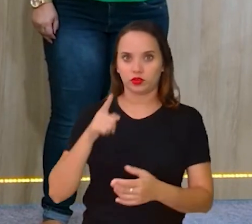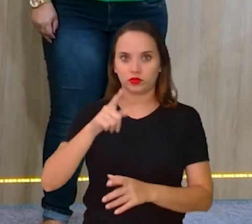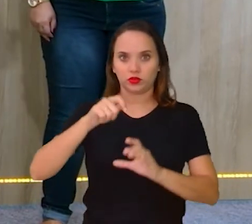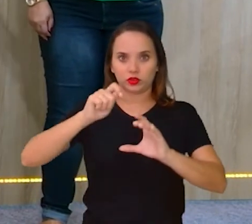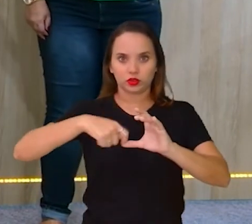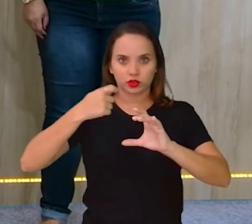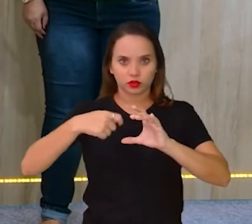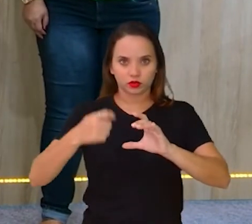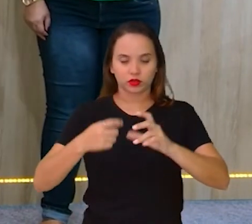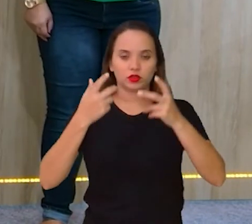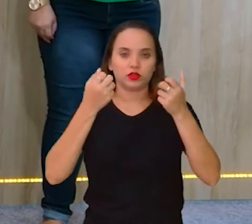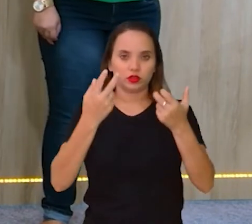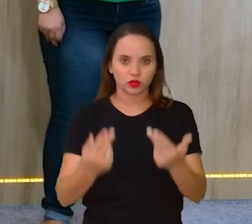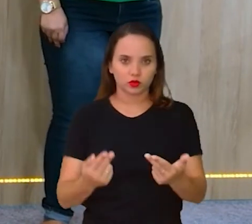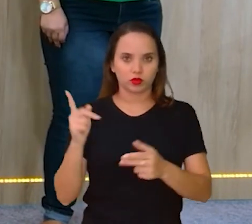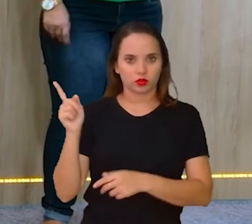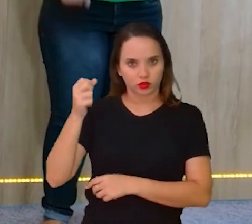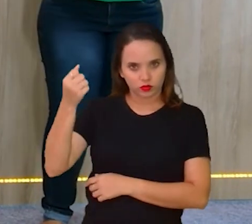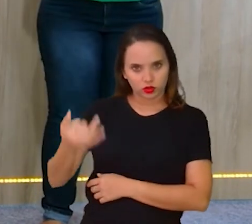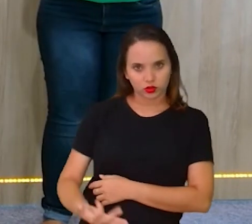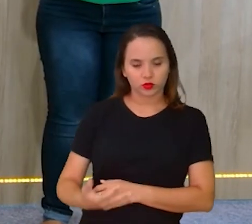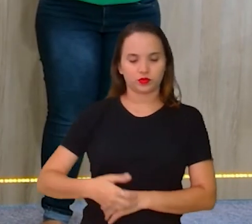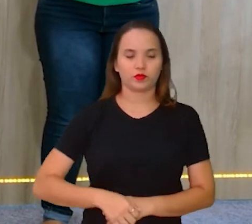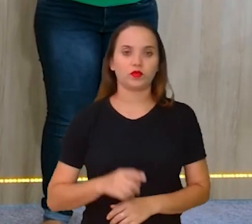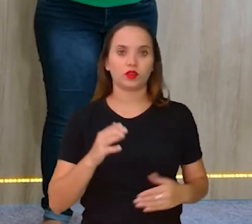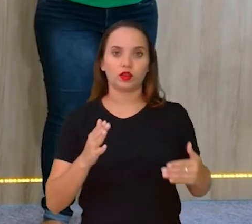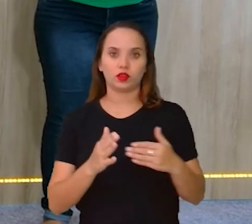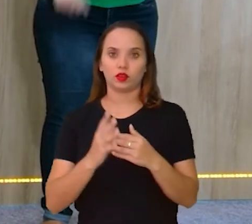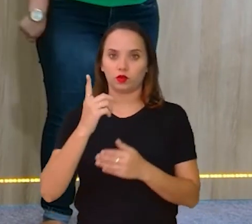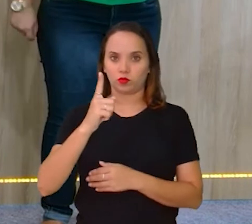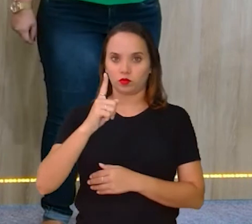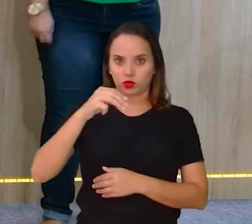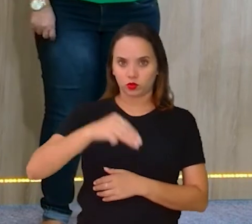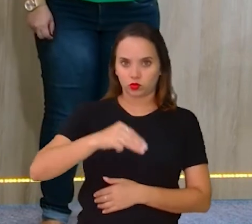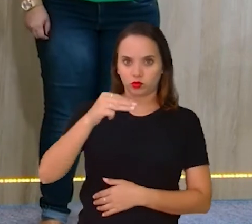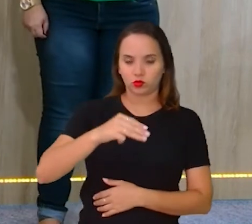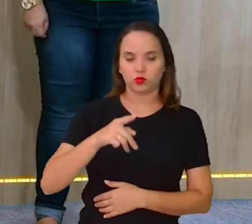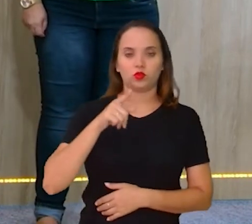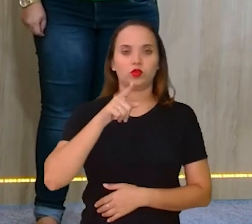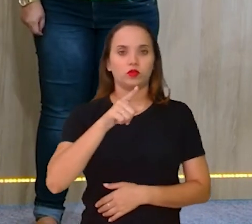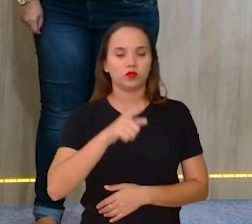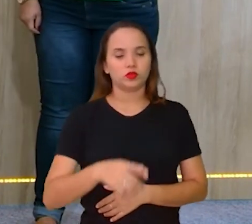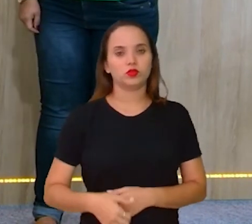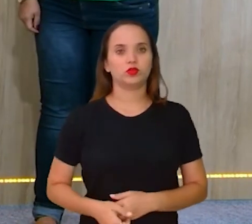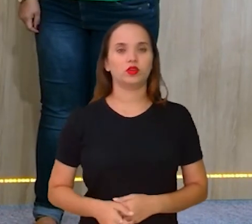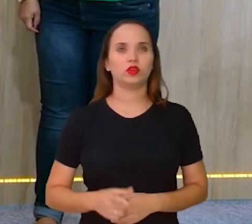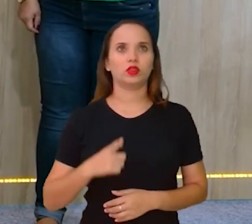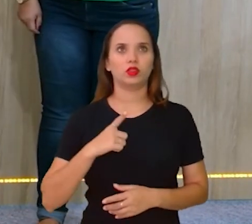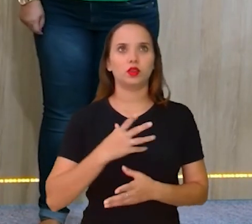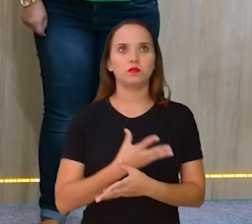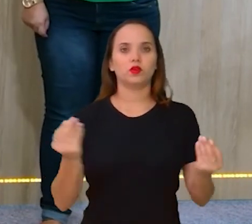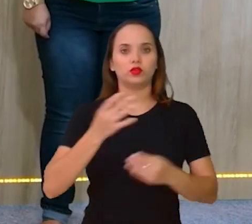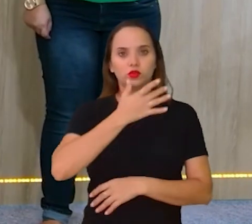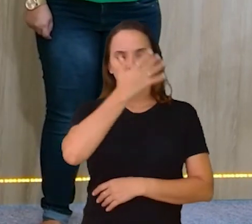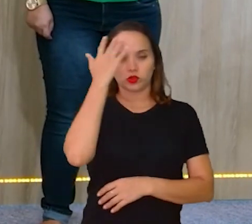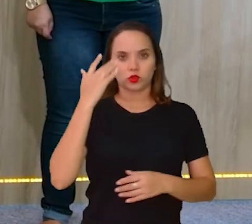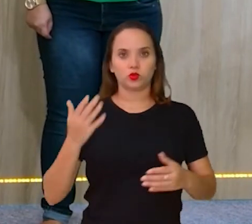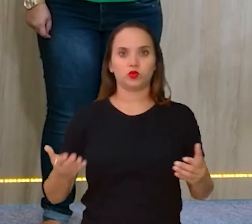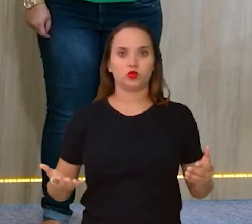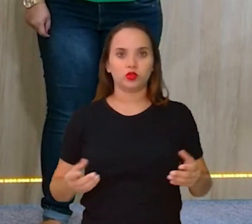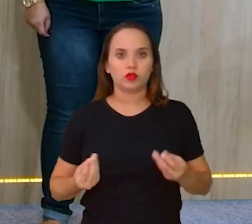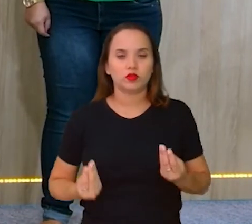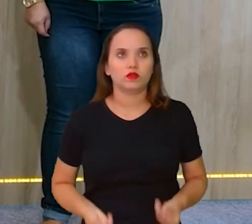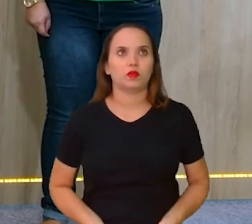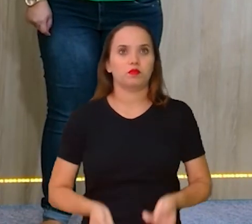gravar, como a professora Carla falou, Você vai escolher lá. Até um minuto. Até um minuto. E você vai, como o termo que a gente usa, vai subir lá no